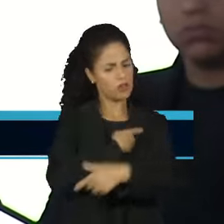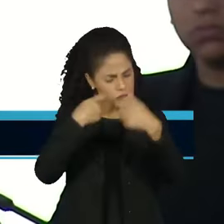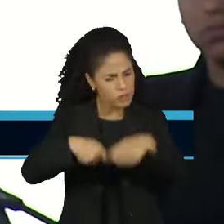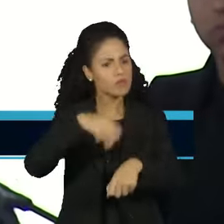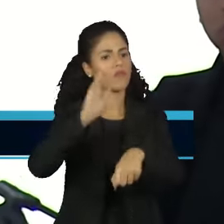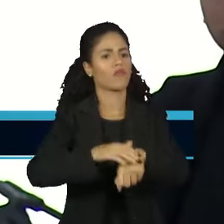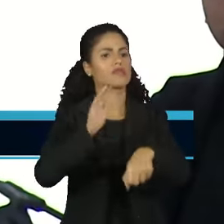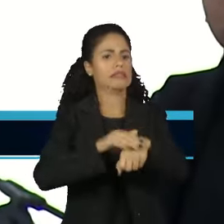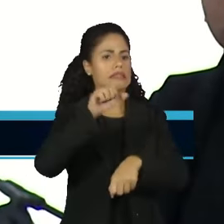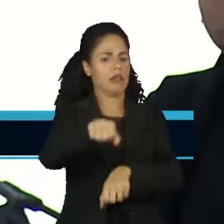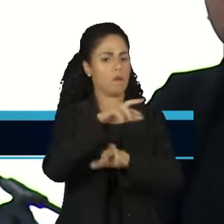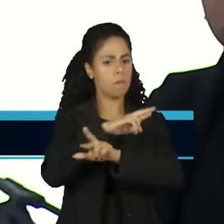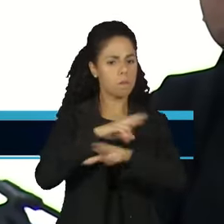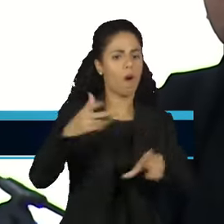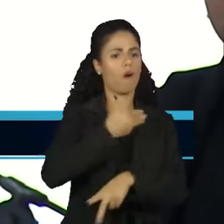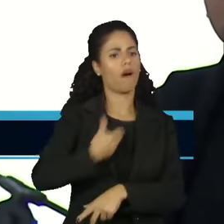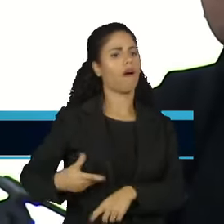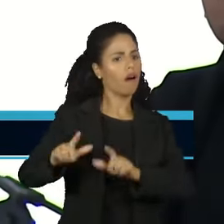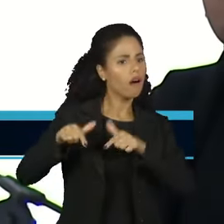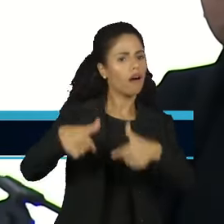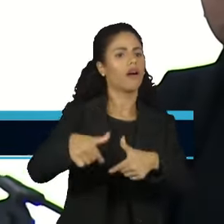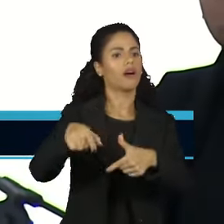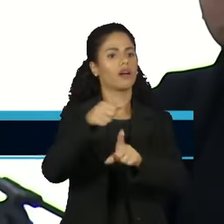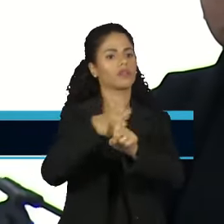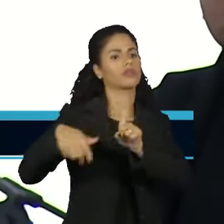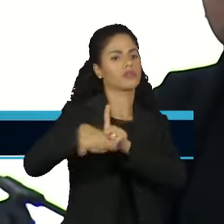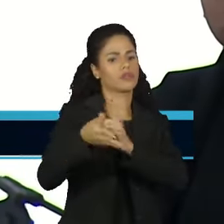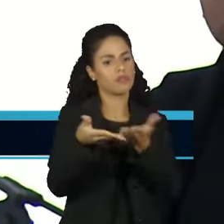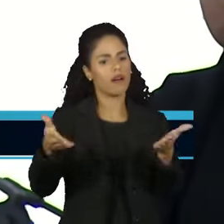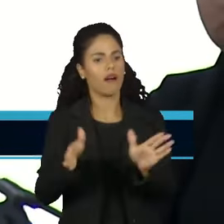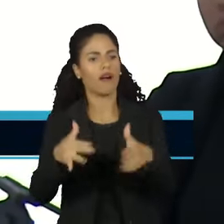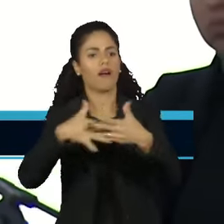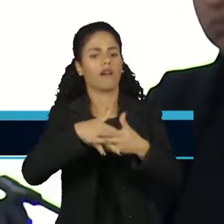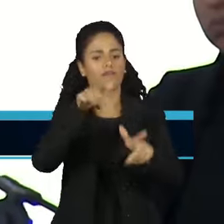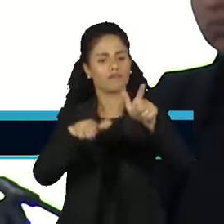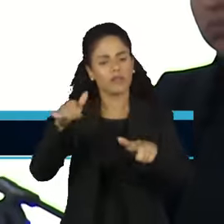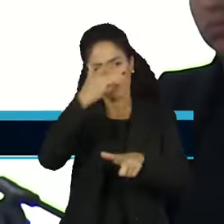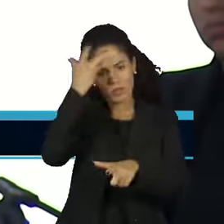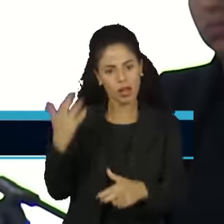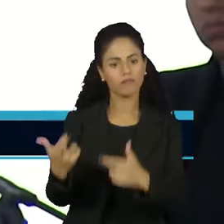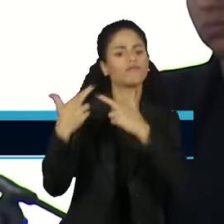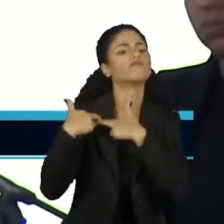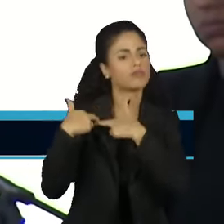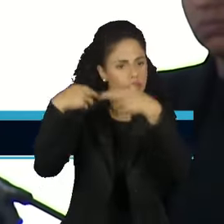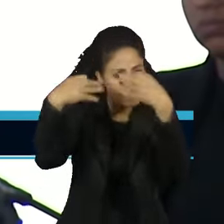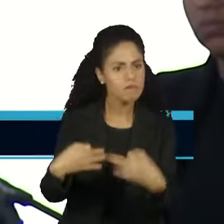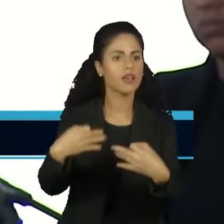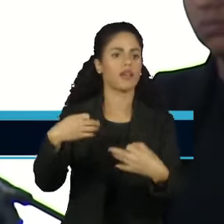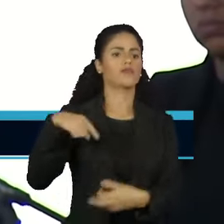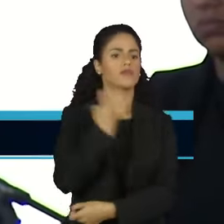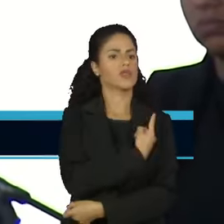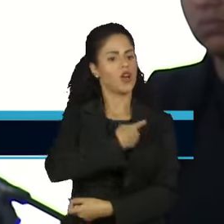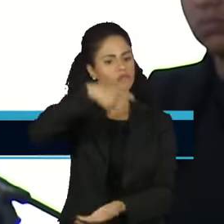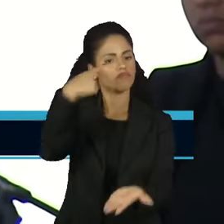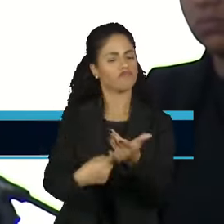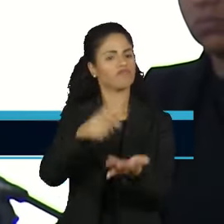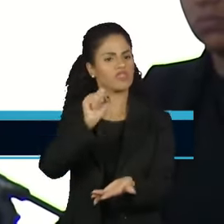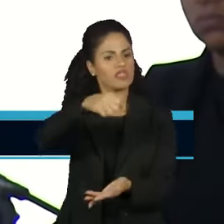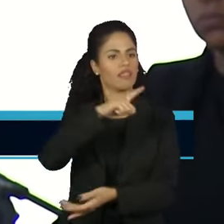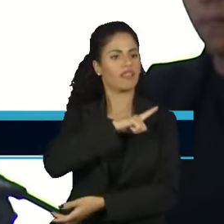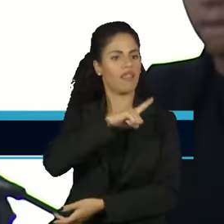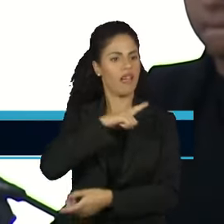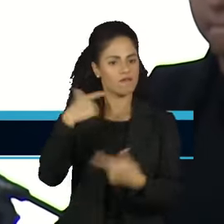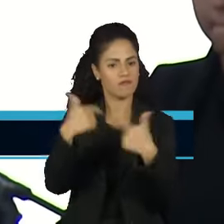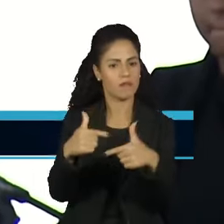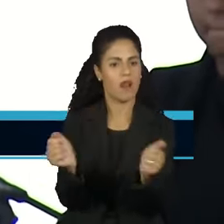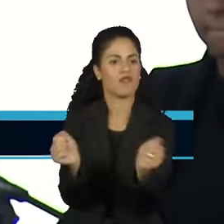a diferença pelo cidadão. Interessa que nós temos que deixar o legado e nós vamos deixar o legado e vamos deixar esse legado trabalhando